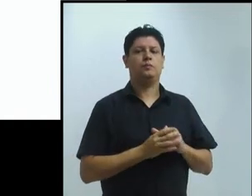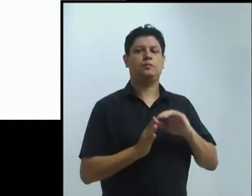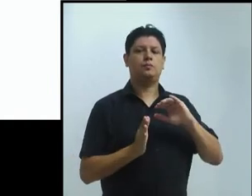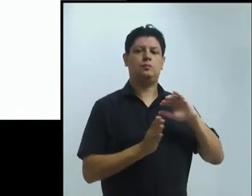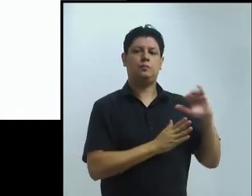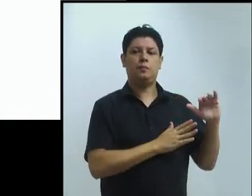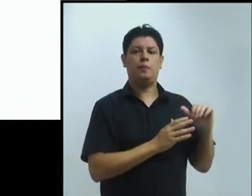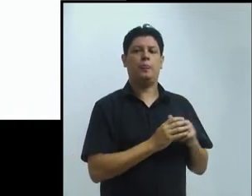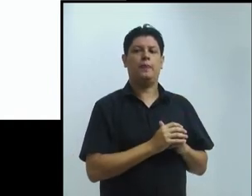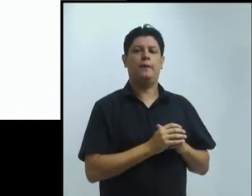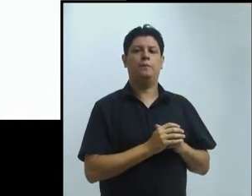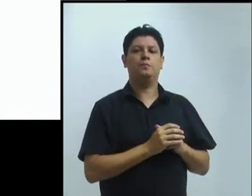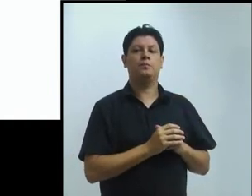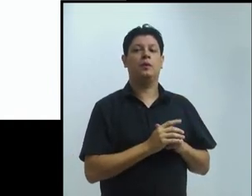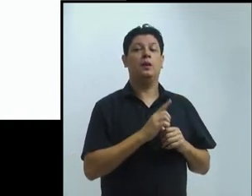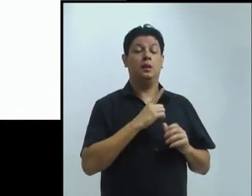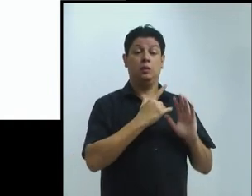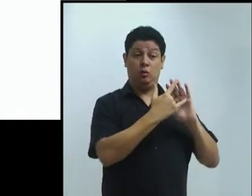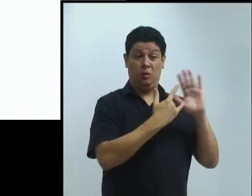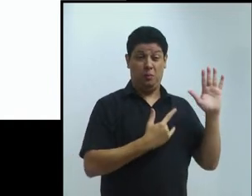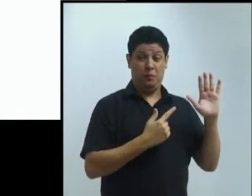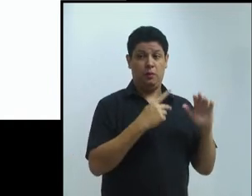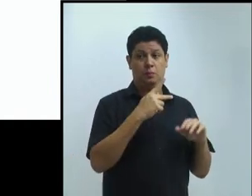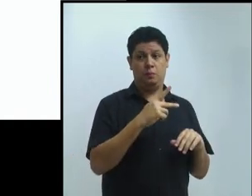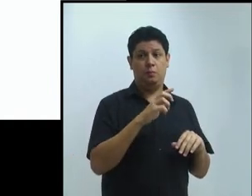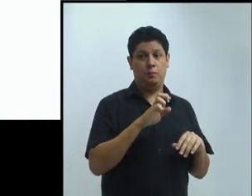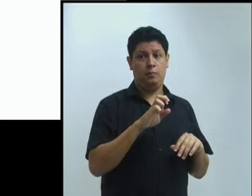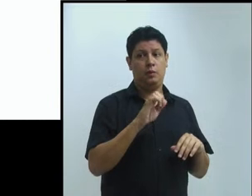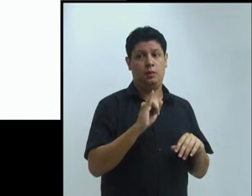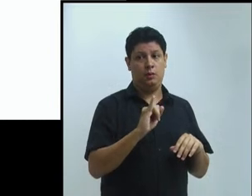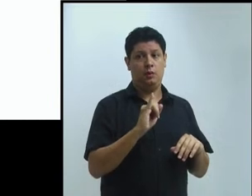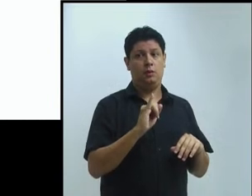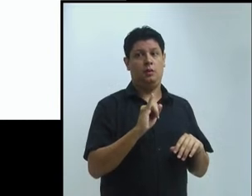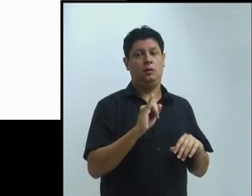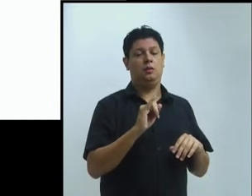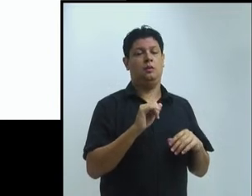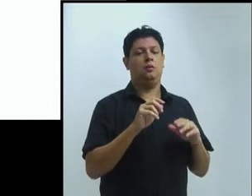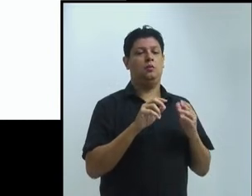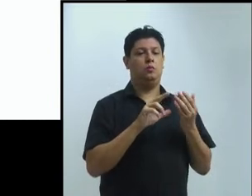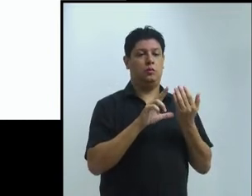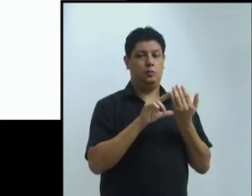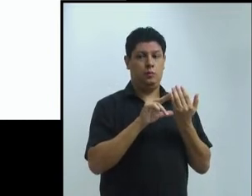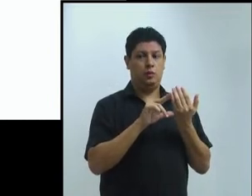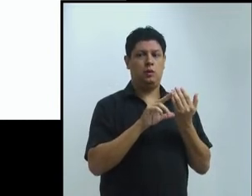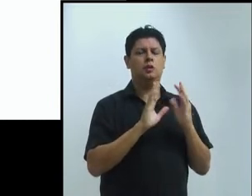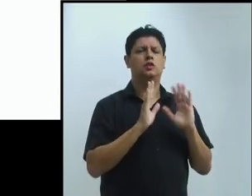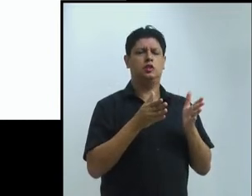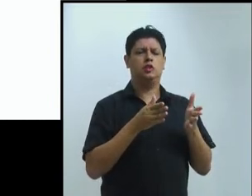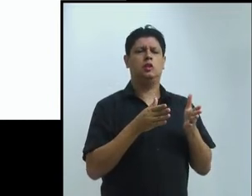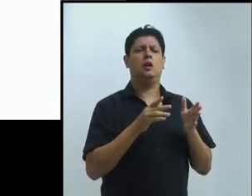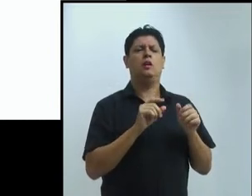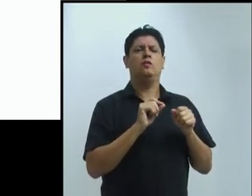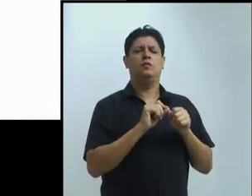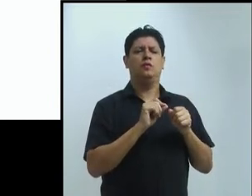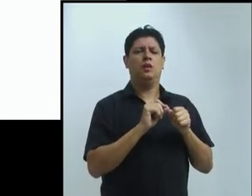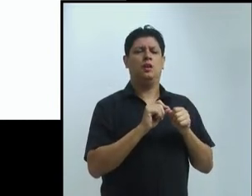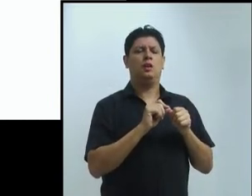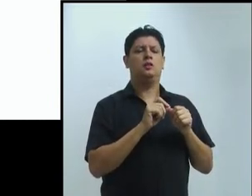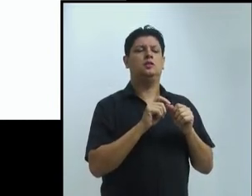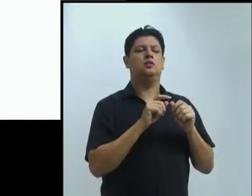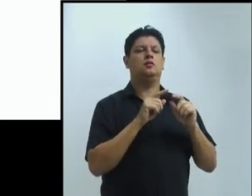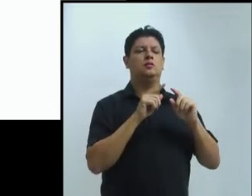todas as pessoas, toda a comunidade acadêmica da UFPA. E eu trago aqui para vocês algumas das